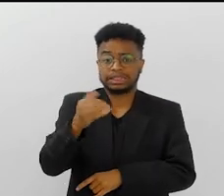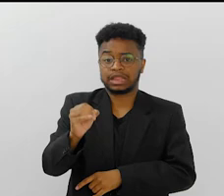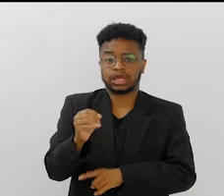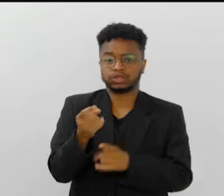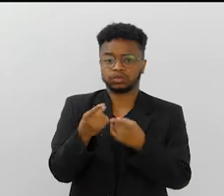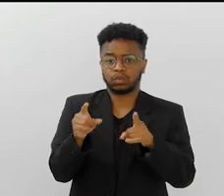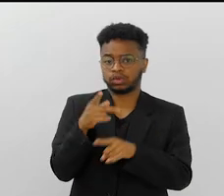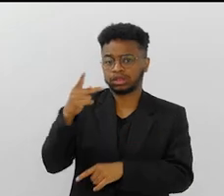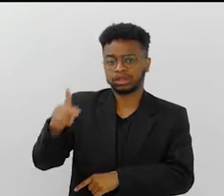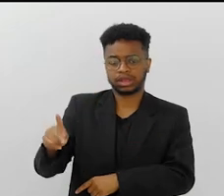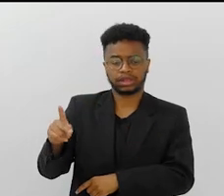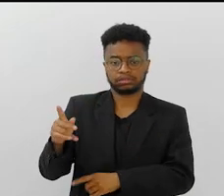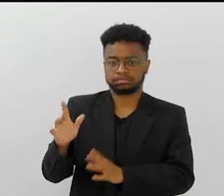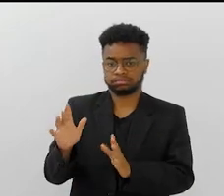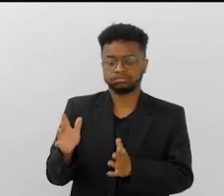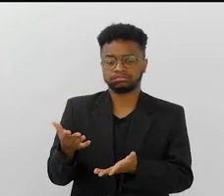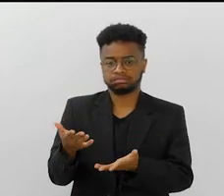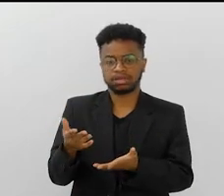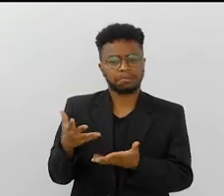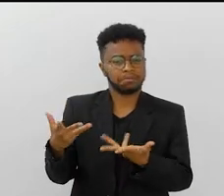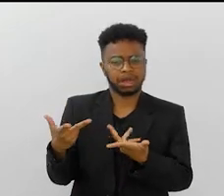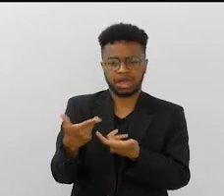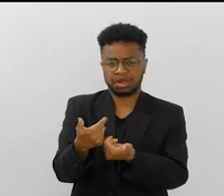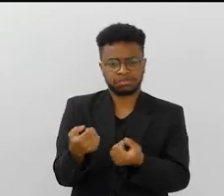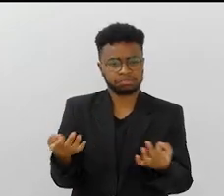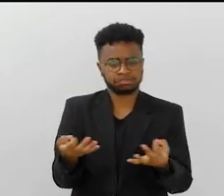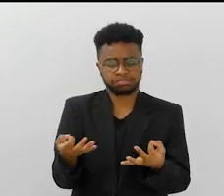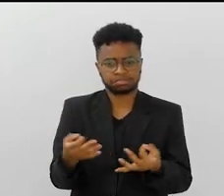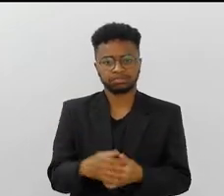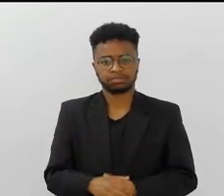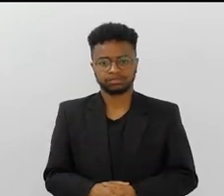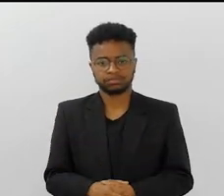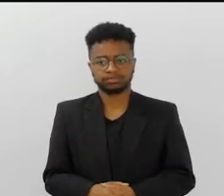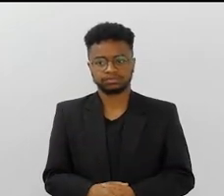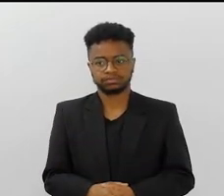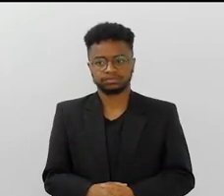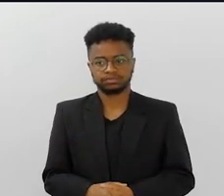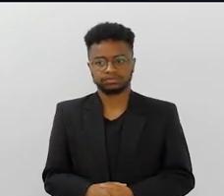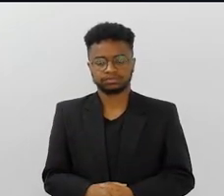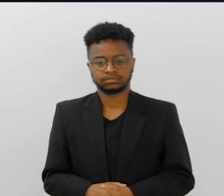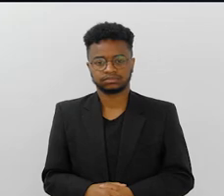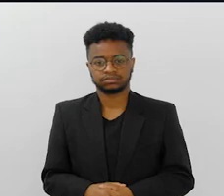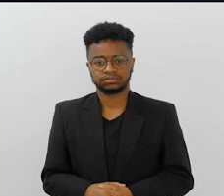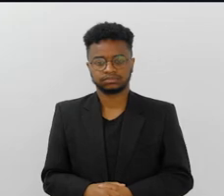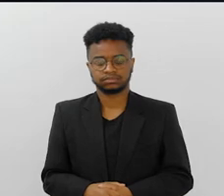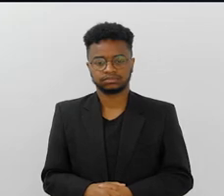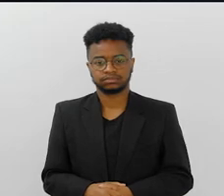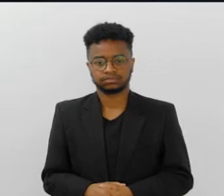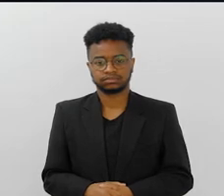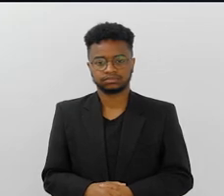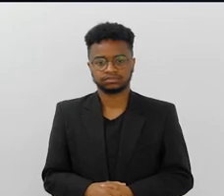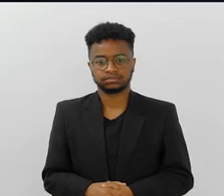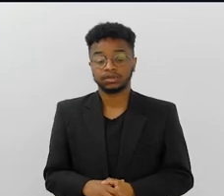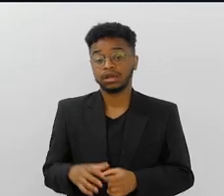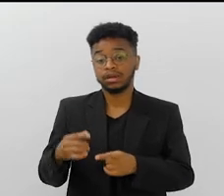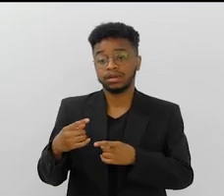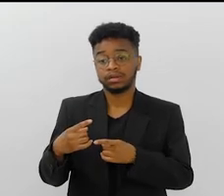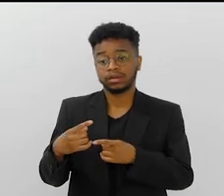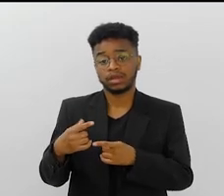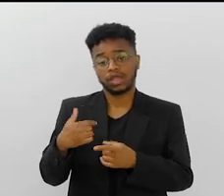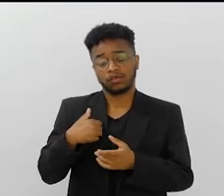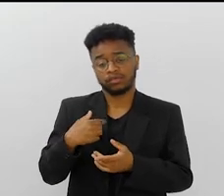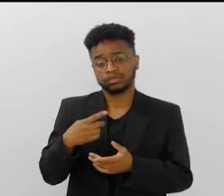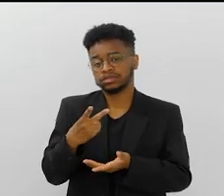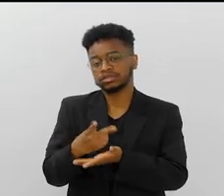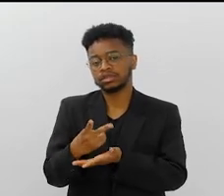10 enredos do João que são absolutamente incríveis, surpreendentes. São insanos. É, assim, que você...